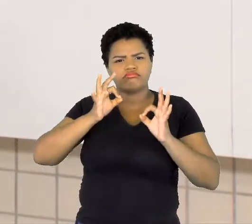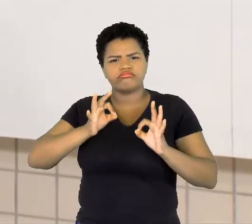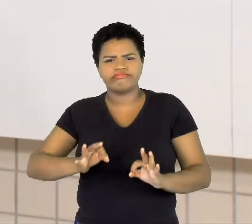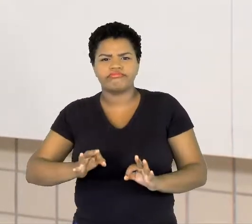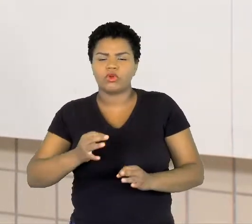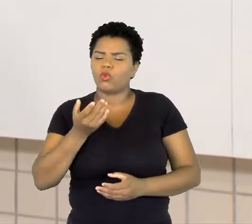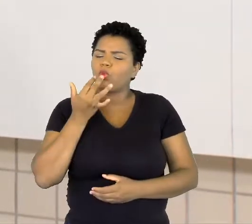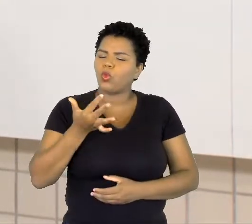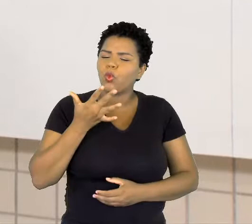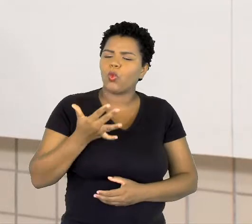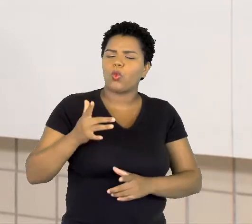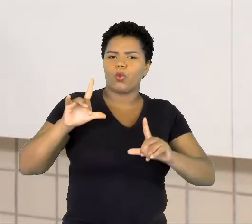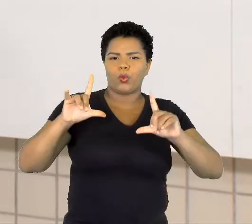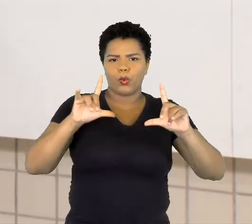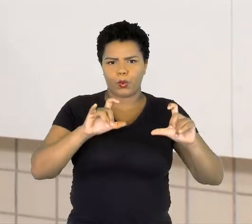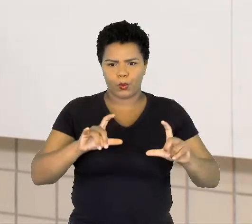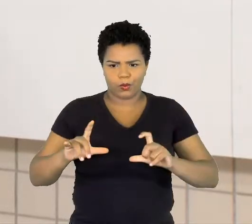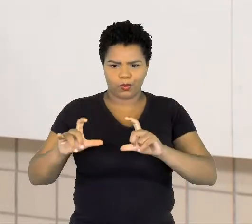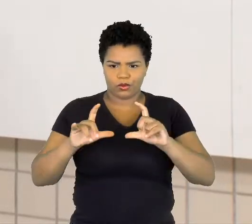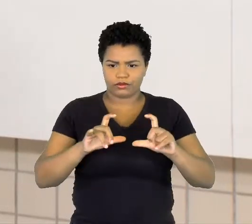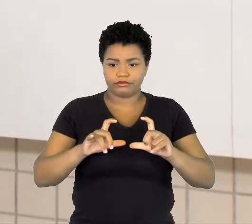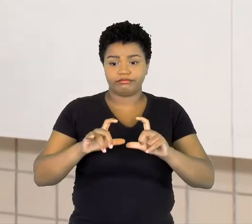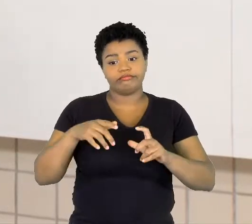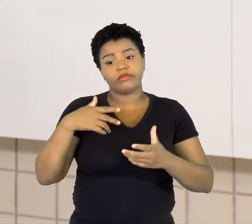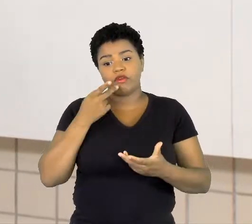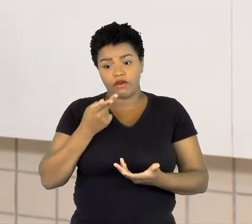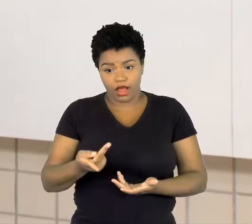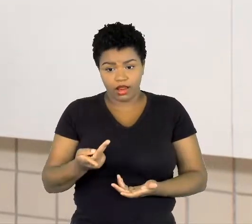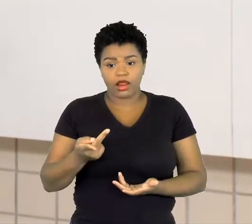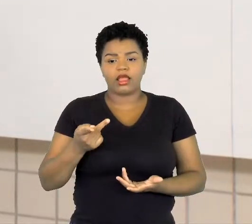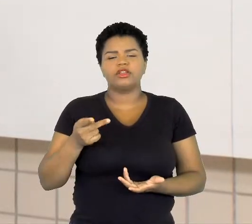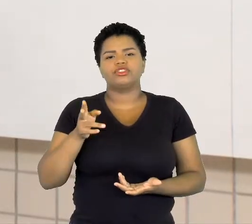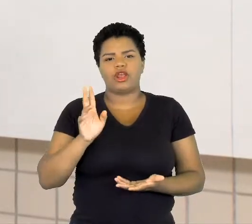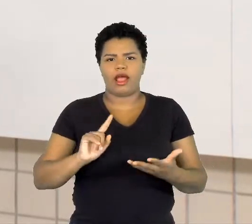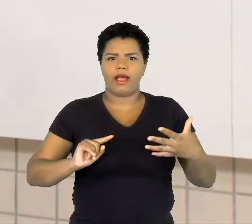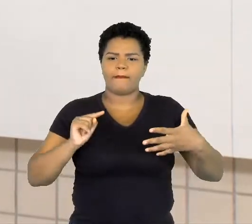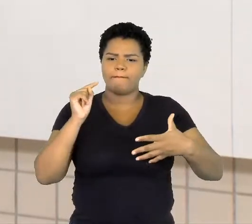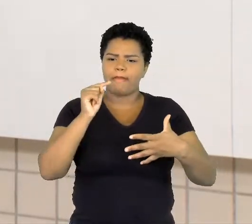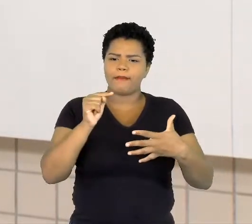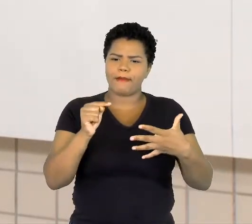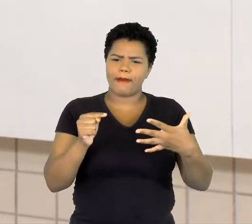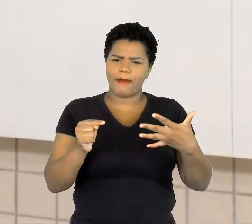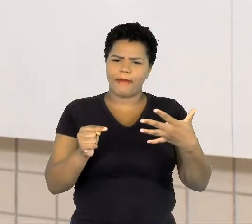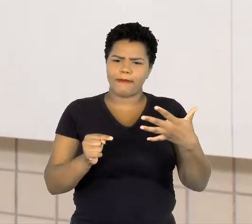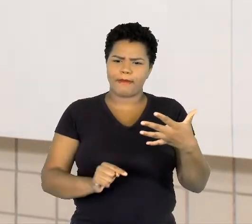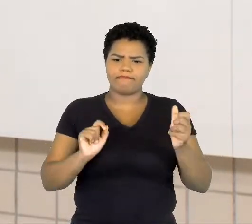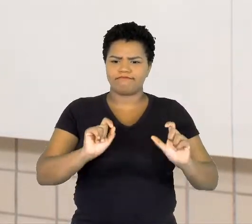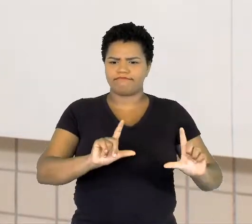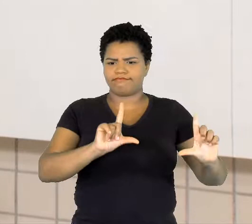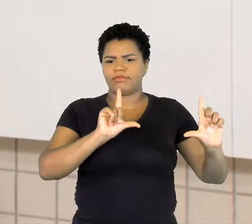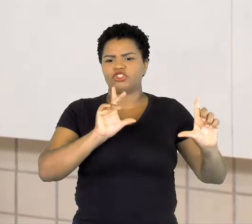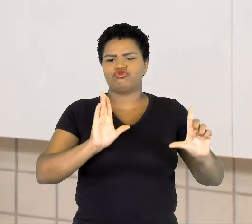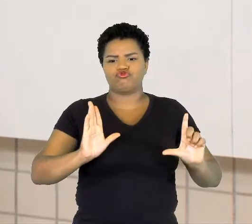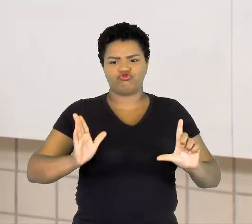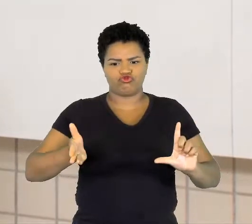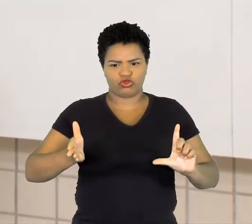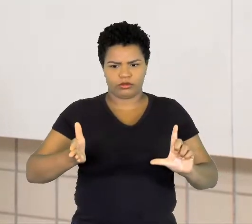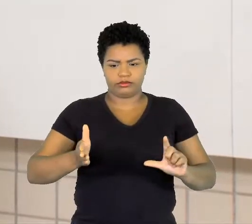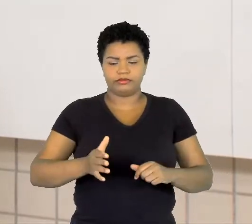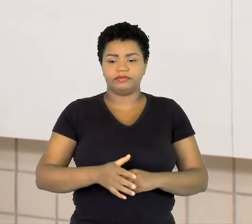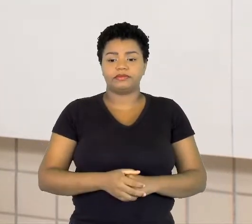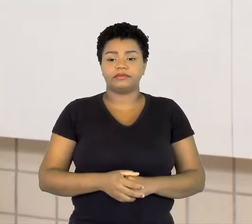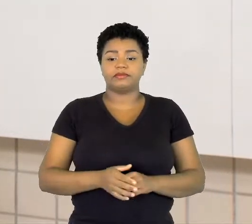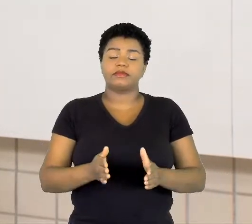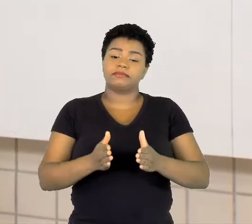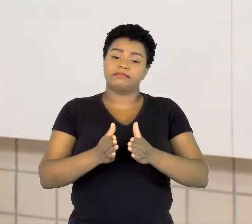fotografias. Isso que eu acabei de falar, a gente colocou em tópicos na nossa tela e pedi que